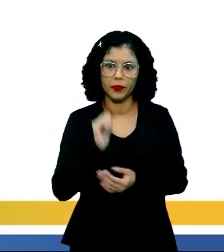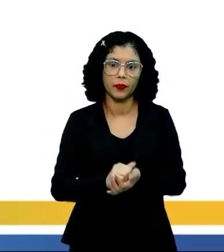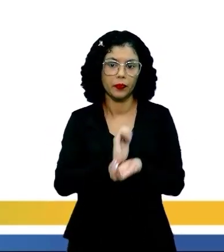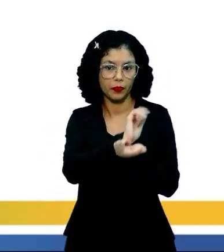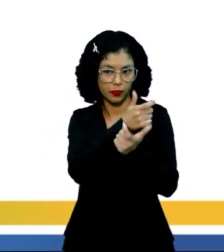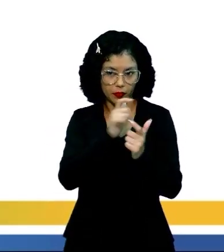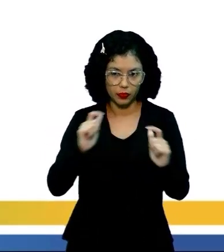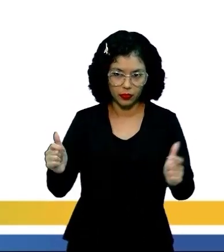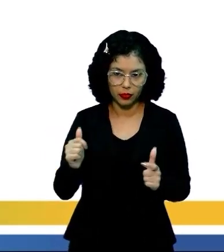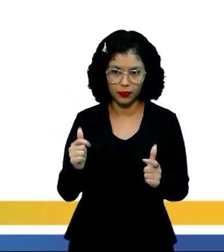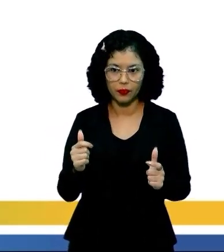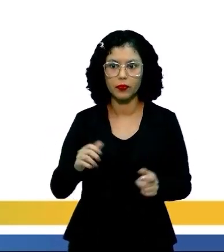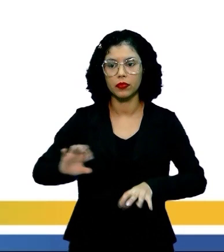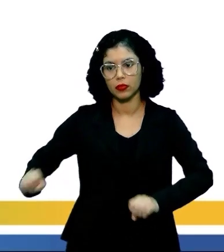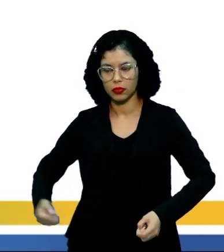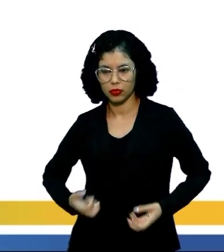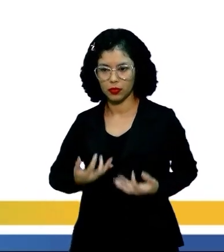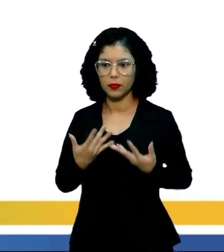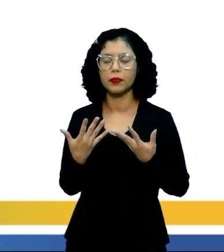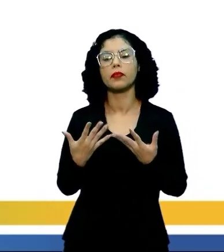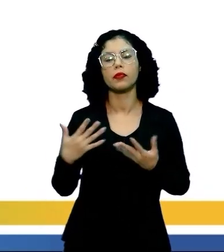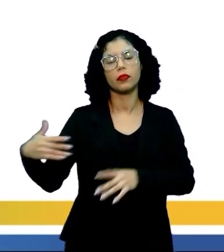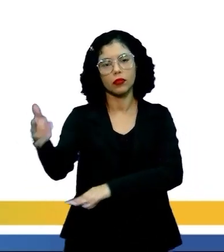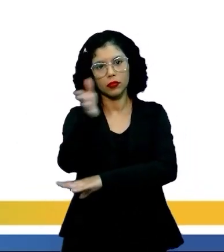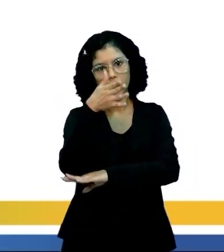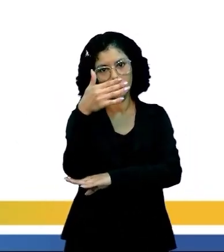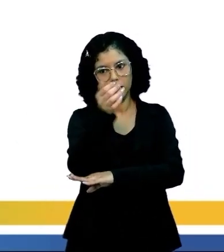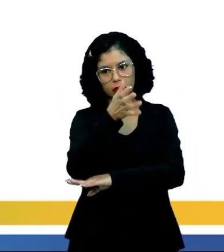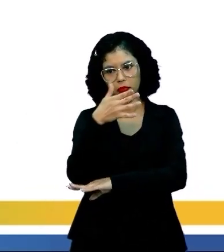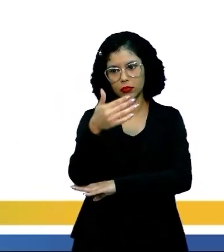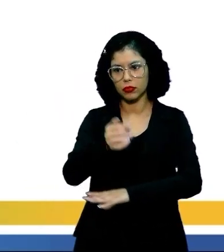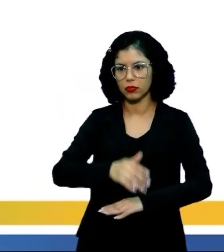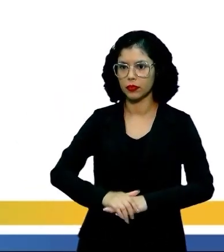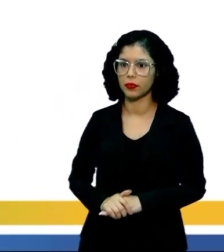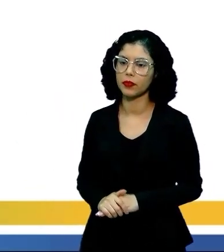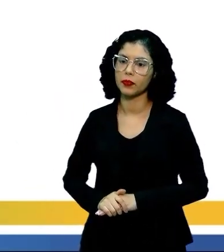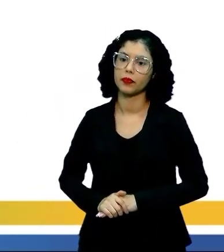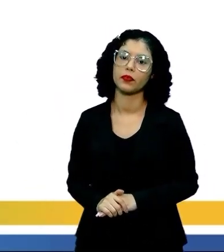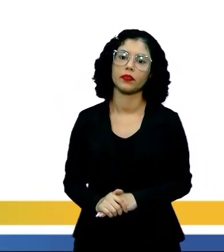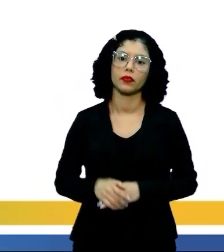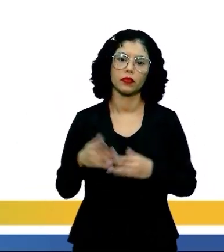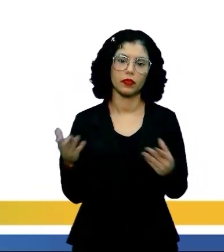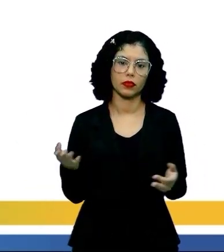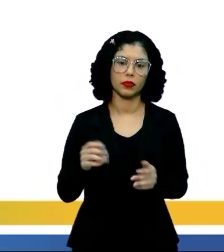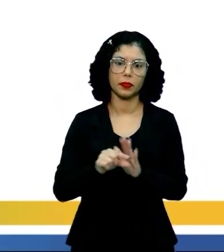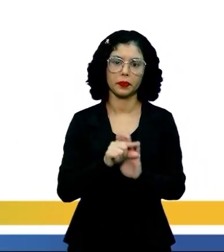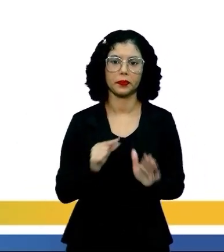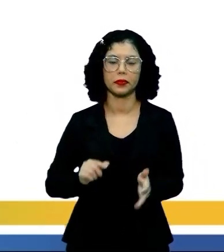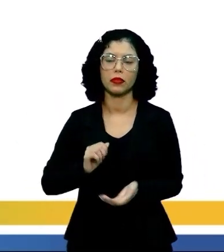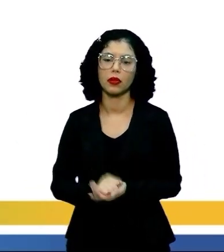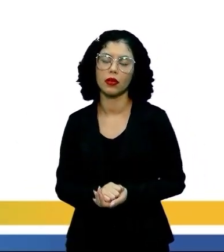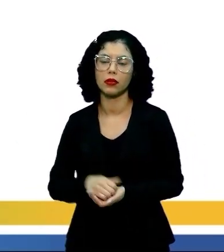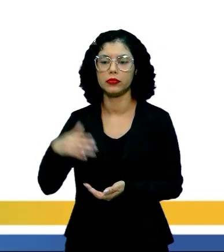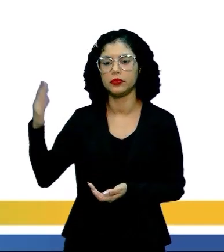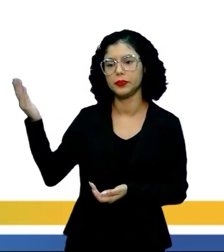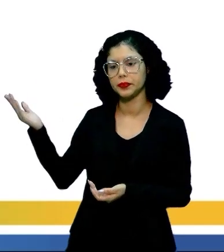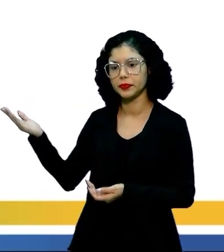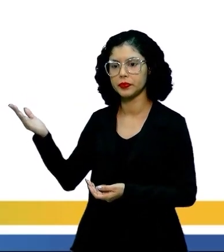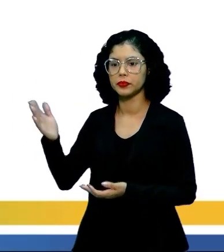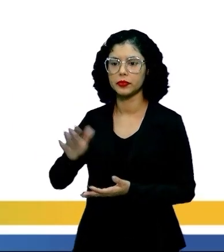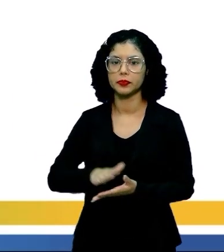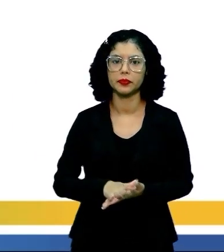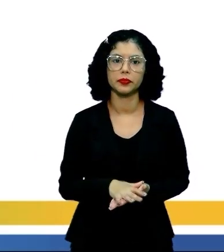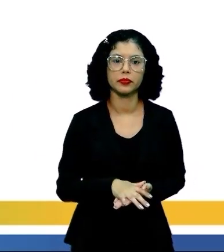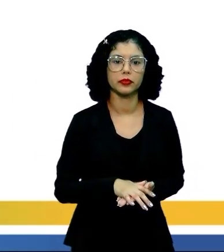silêncio para a grandeza e a emancipação da pátria. Trechinho aí do triste fim de Policarpo Quaresma de